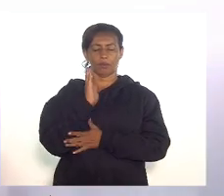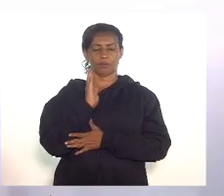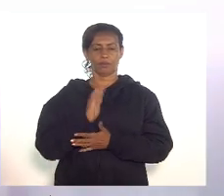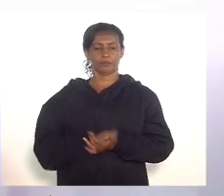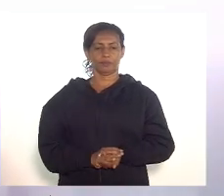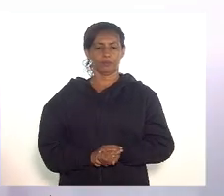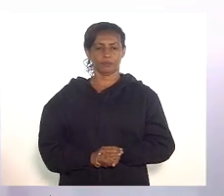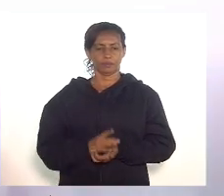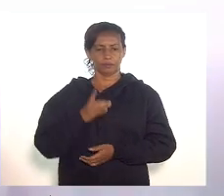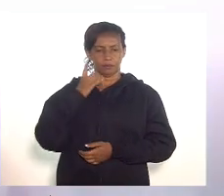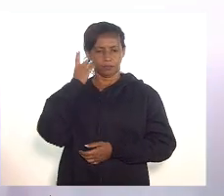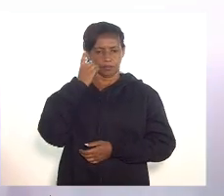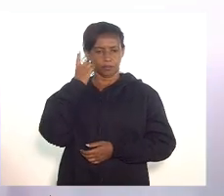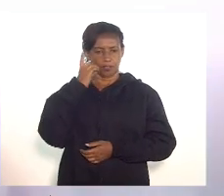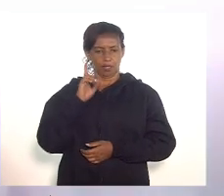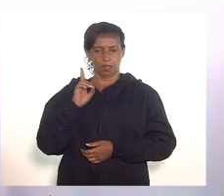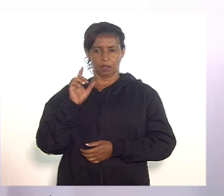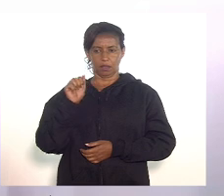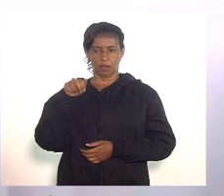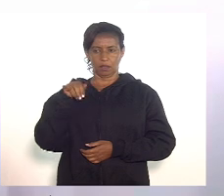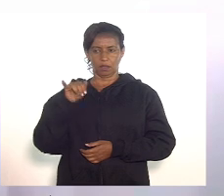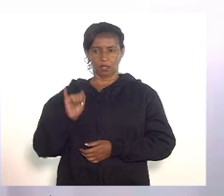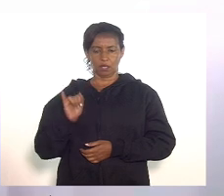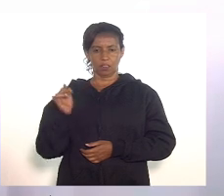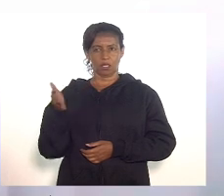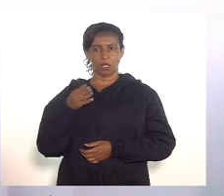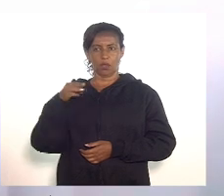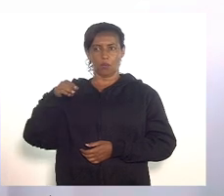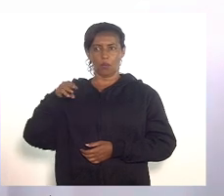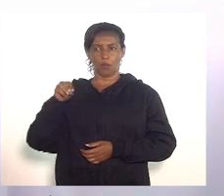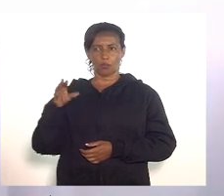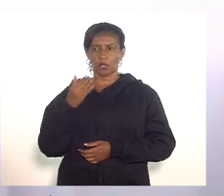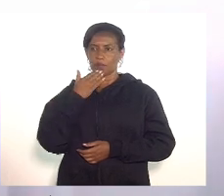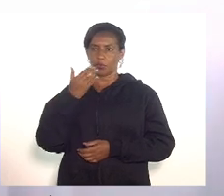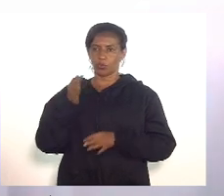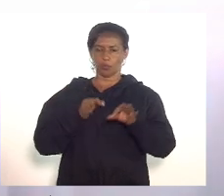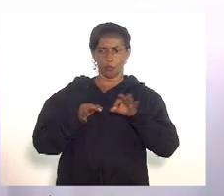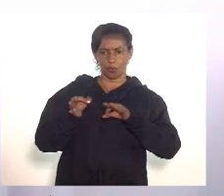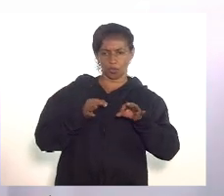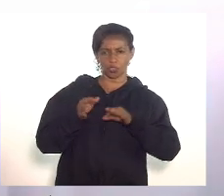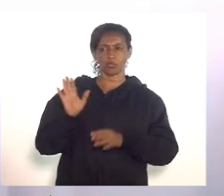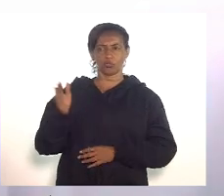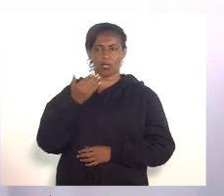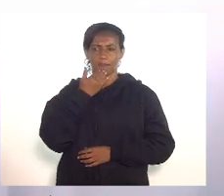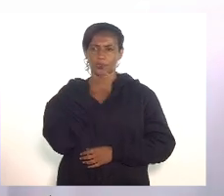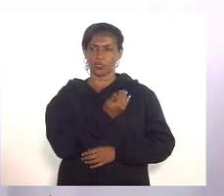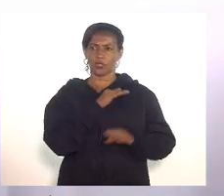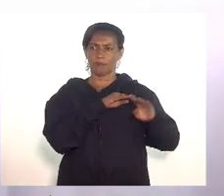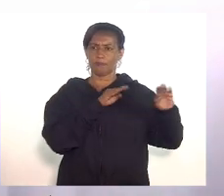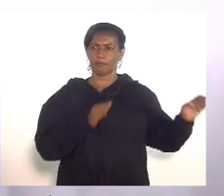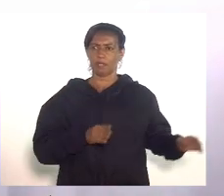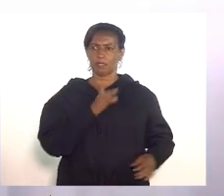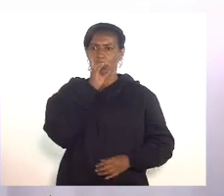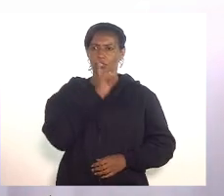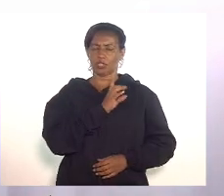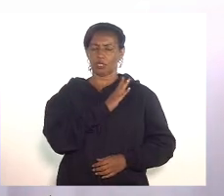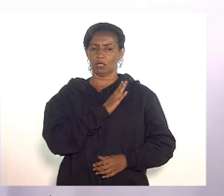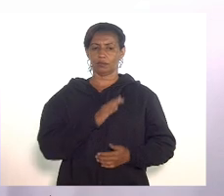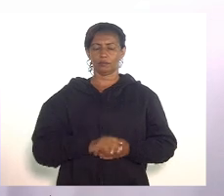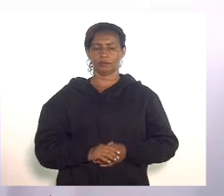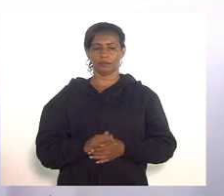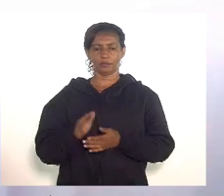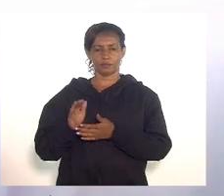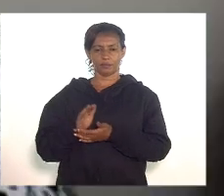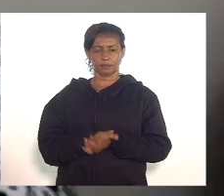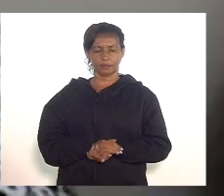deputada Dani Monteiro me passou um zap sobre um projeto já fiz a solicitação à mesa diretora nada